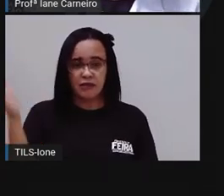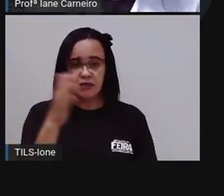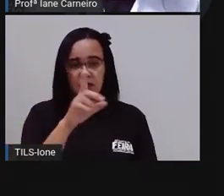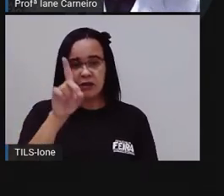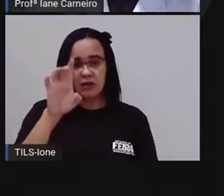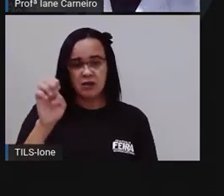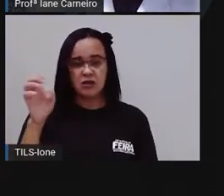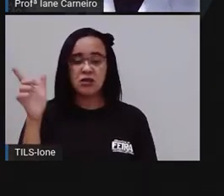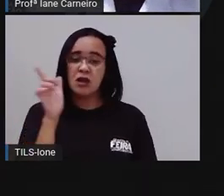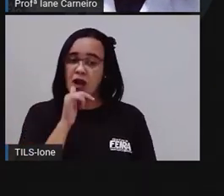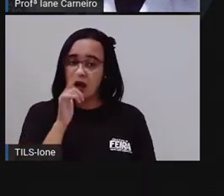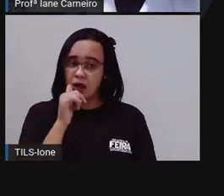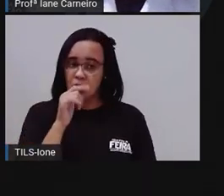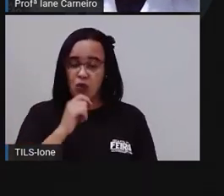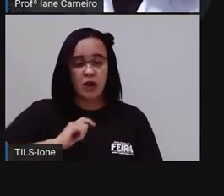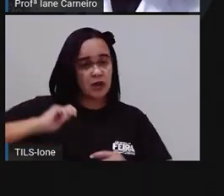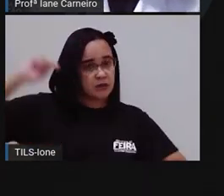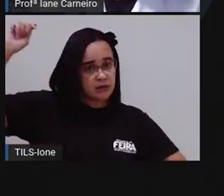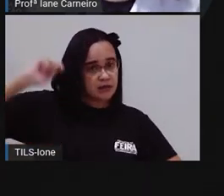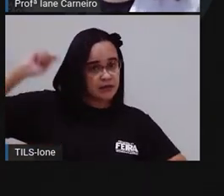o que mais? Toalha, né?